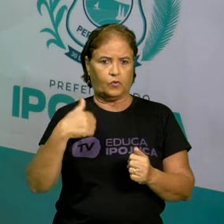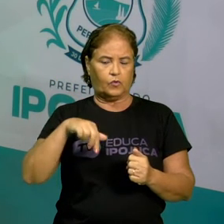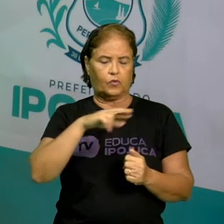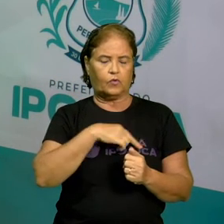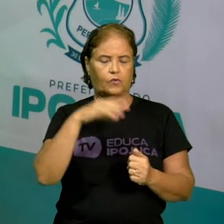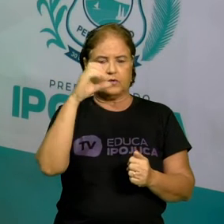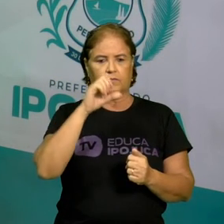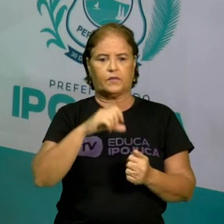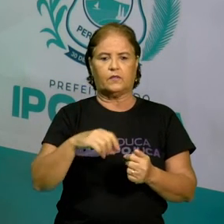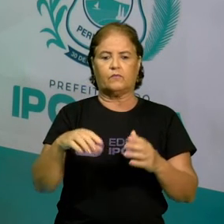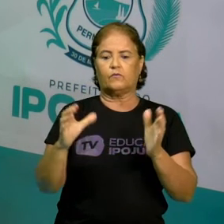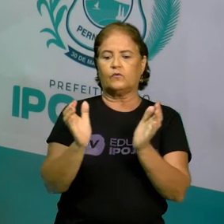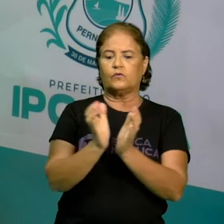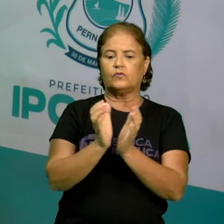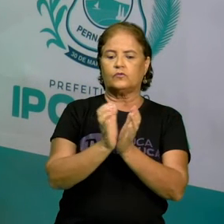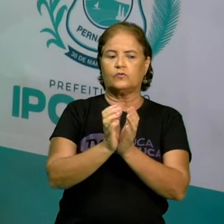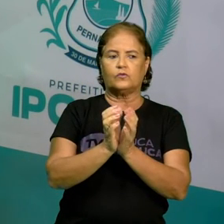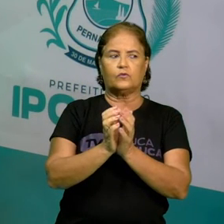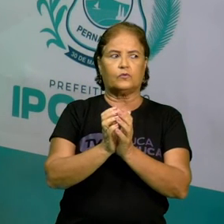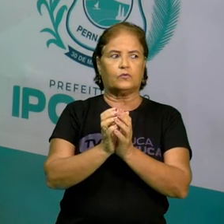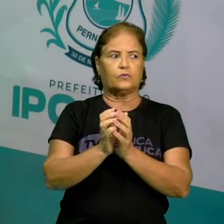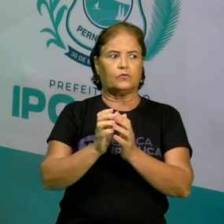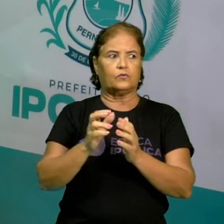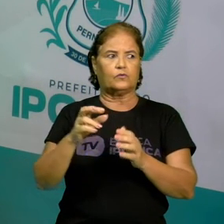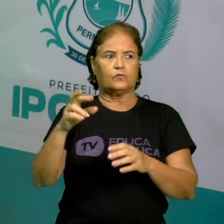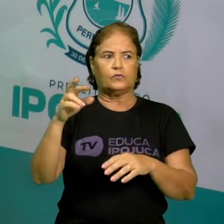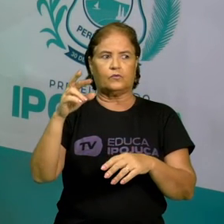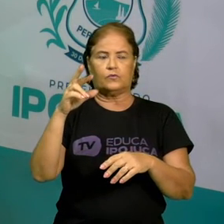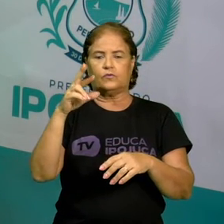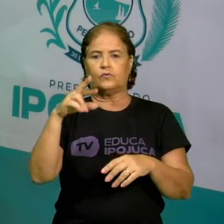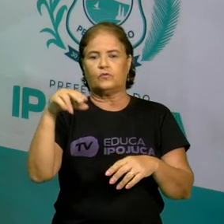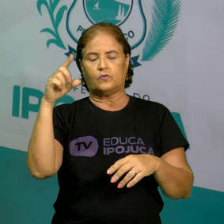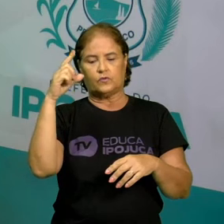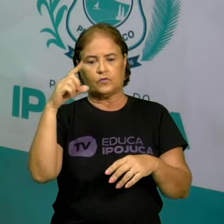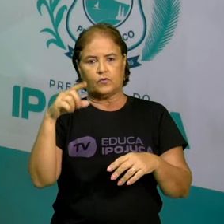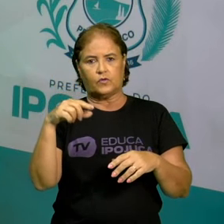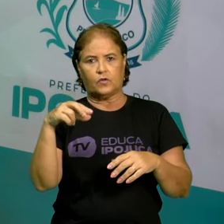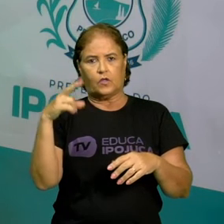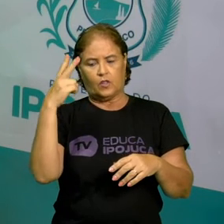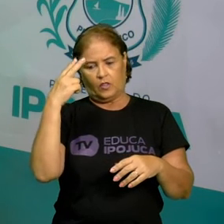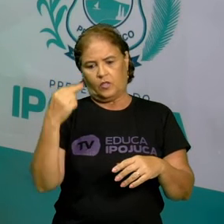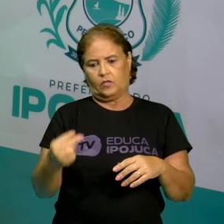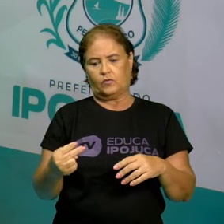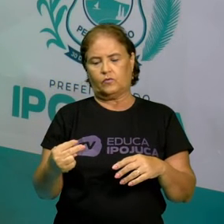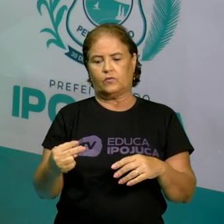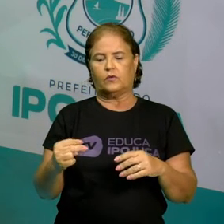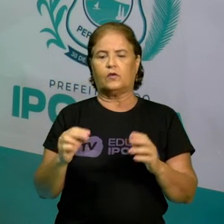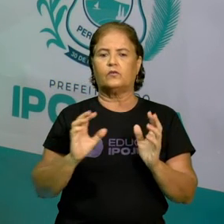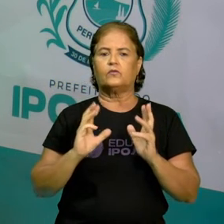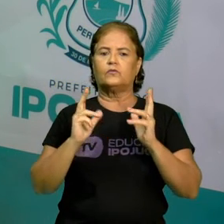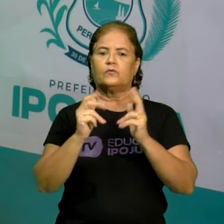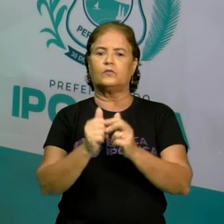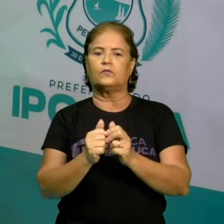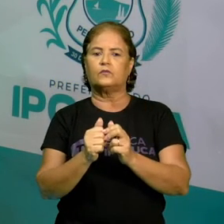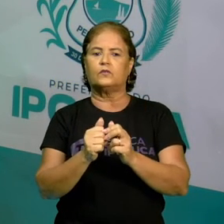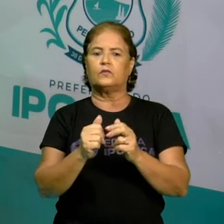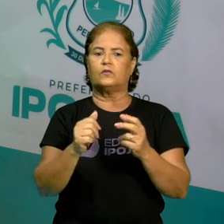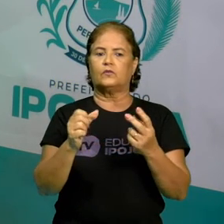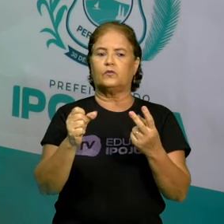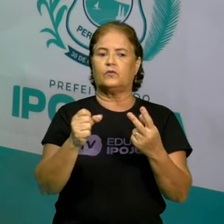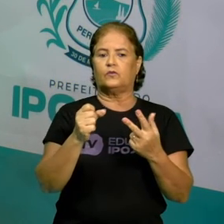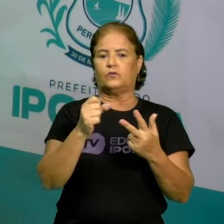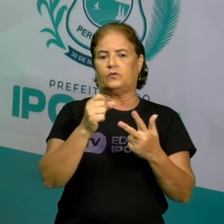naturais, dos inteiros, dos racionais. E aqui, esse separado foi o conjunto dos